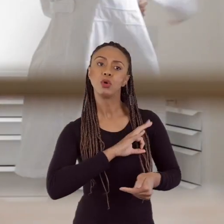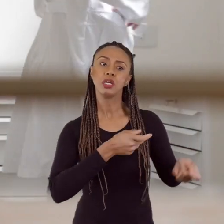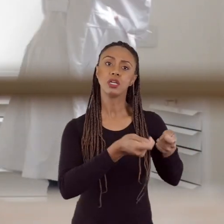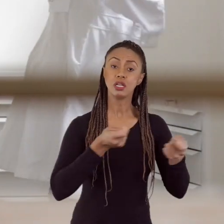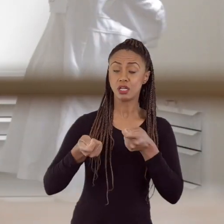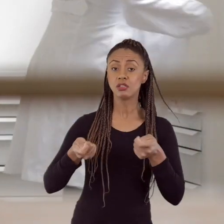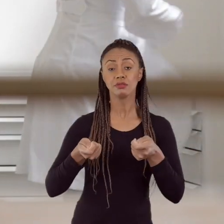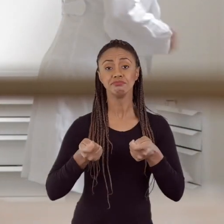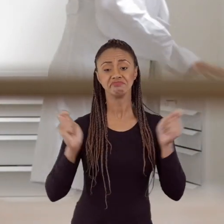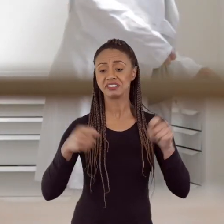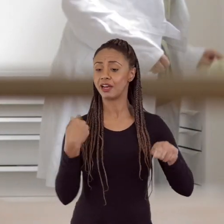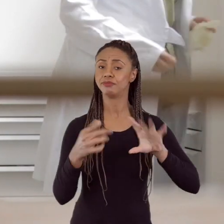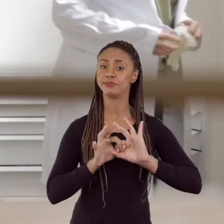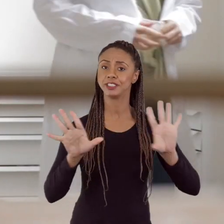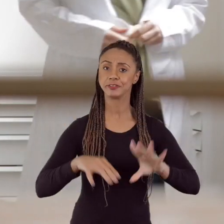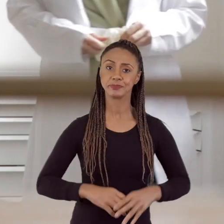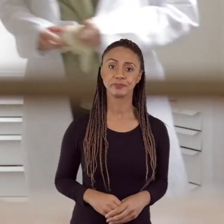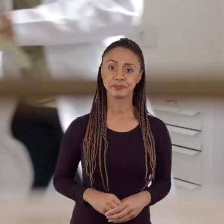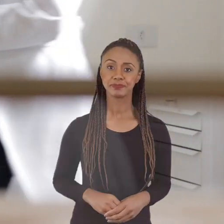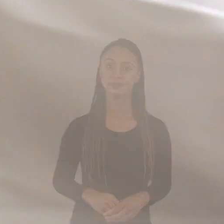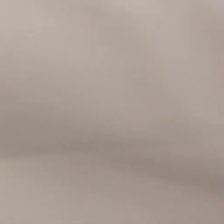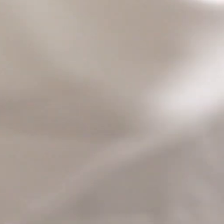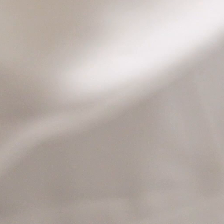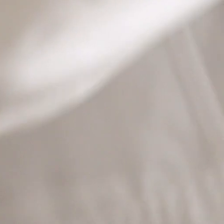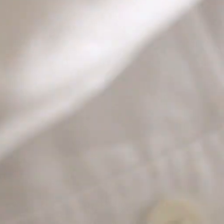que estão sendo gerenciados pela própria polícia.